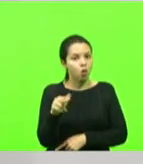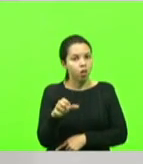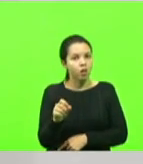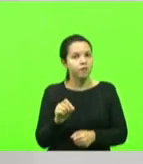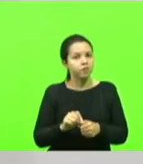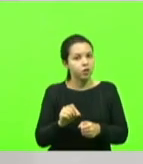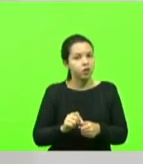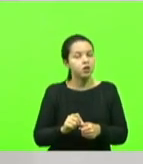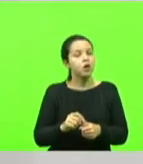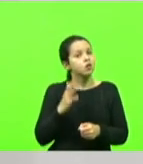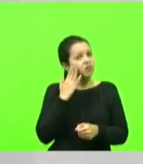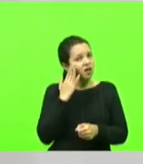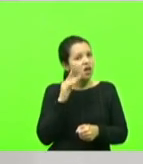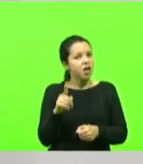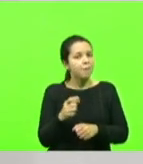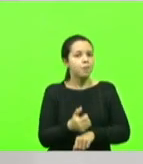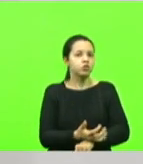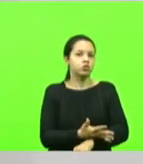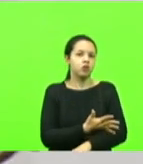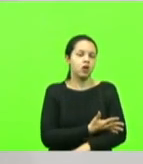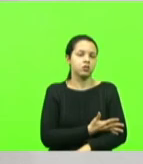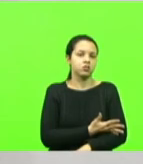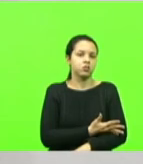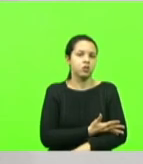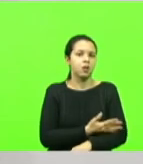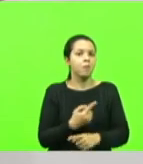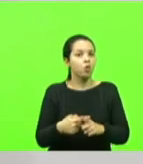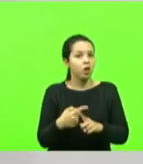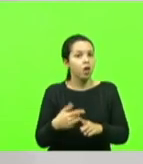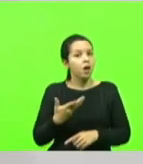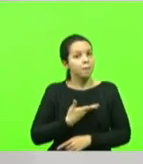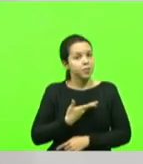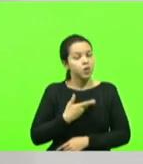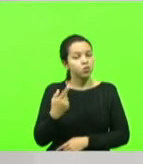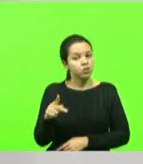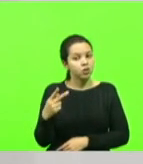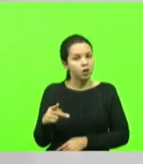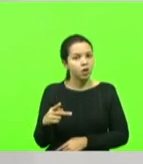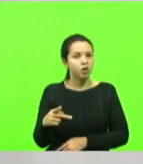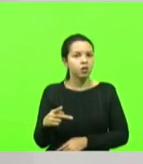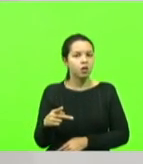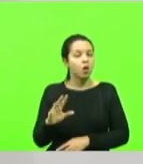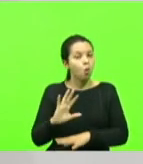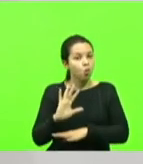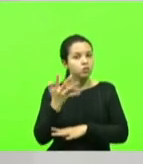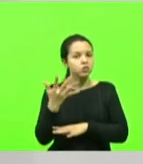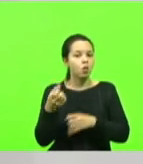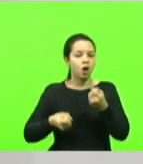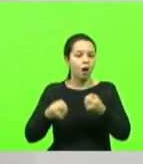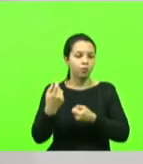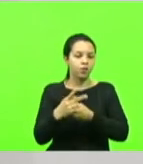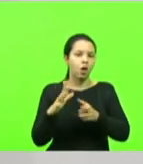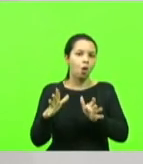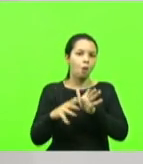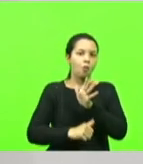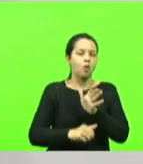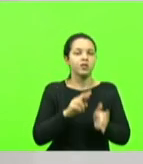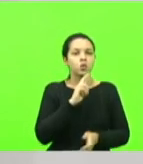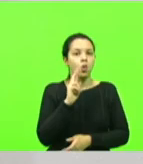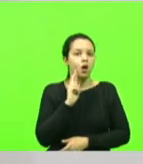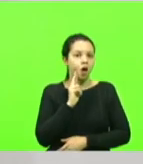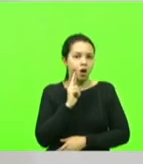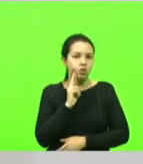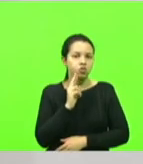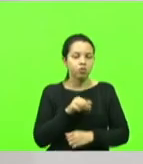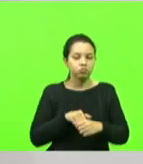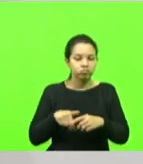emocionado ao saber que um amigo seu foi vítima de um roubo, saía de um restaurante e parece que